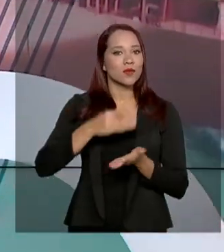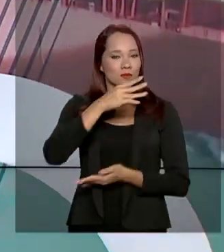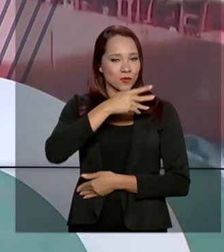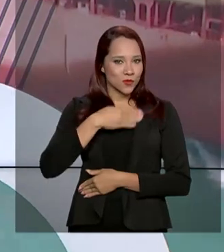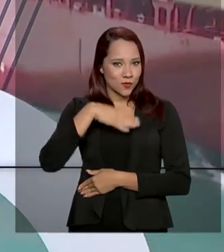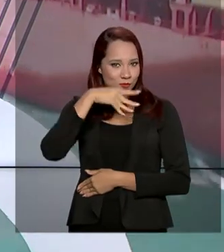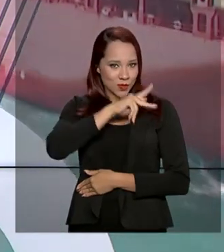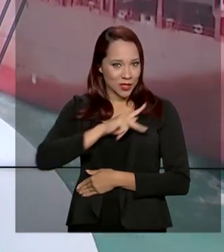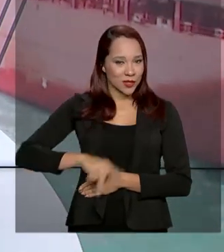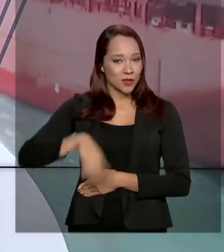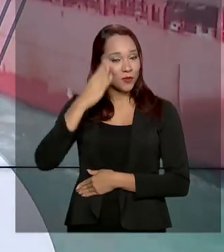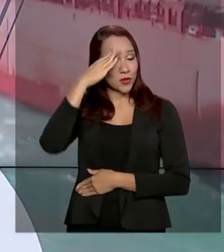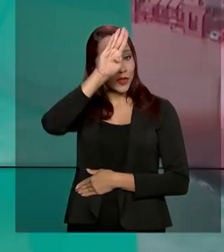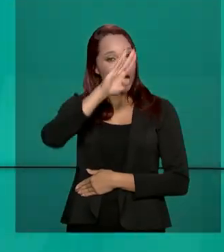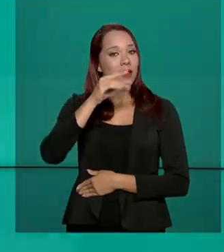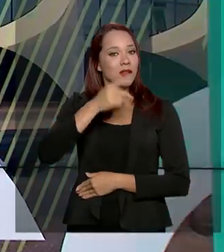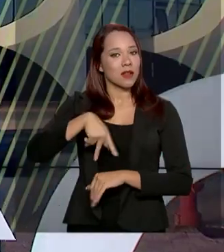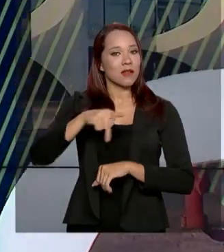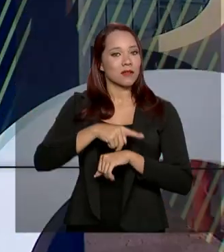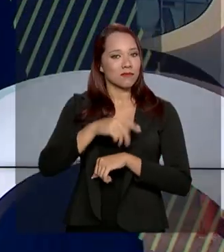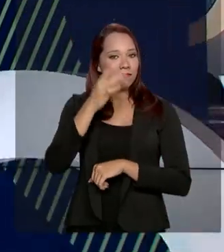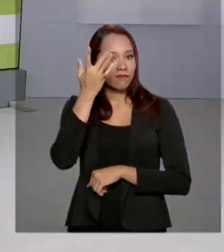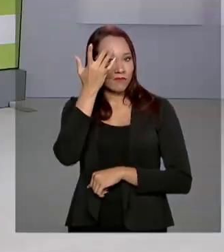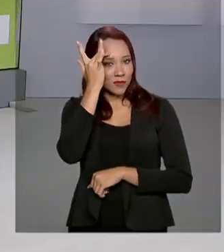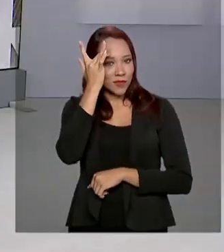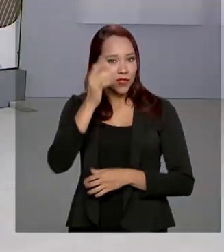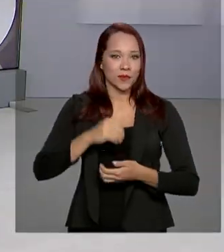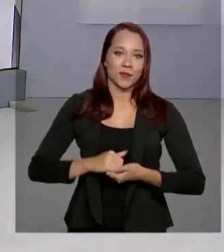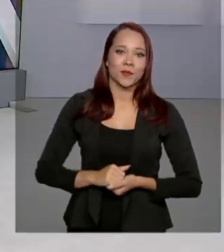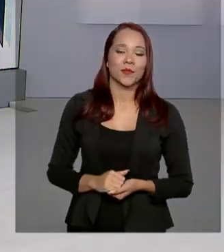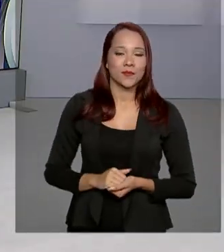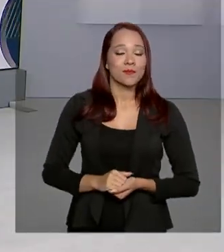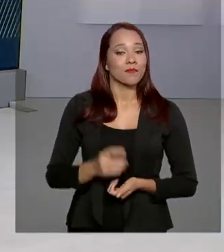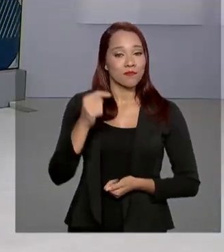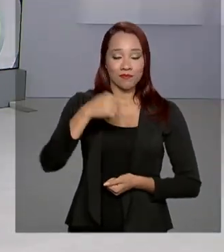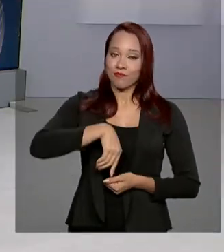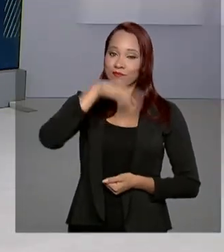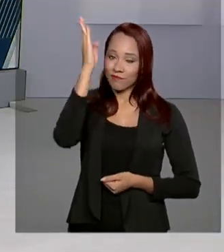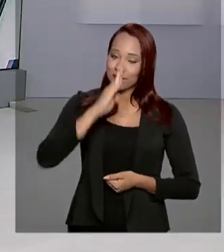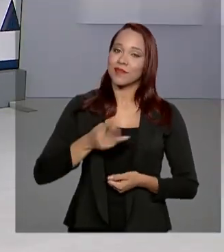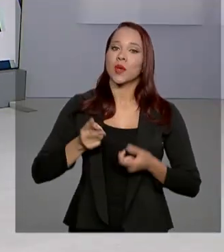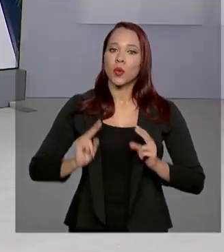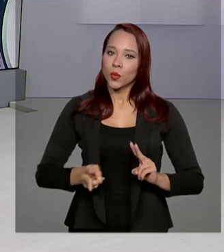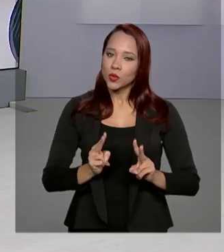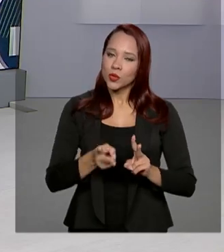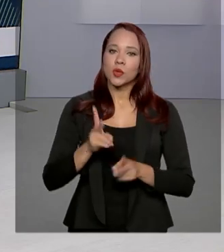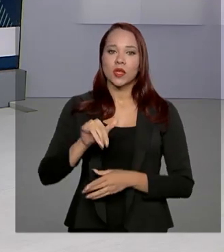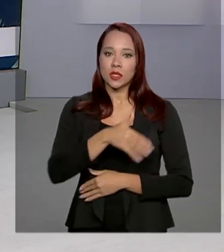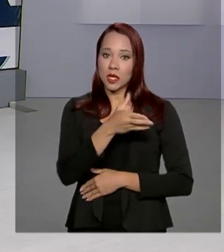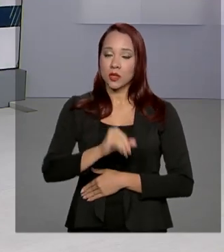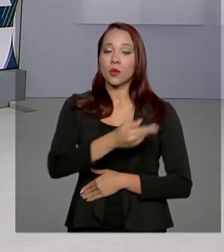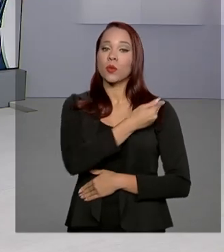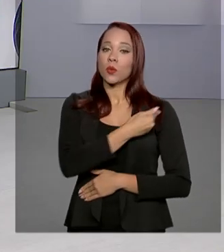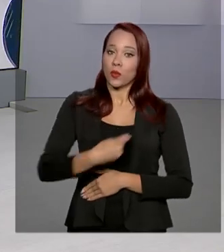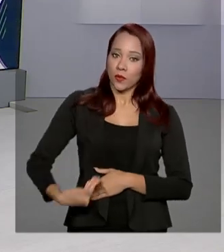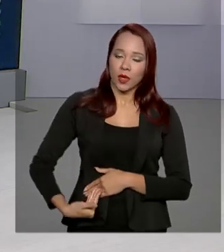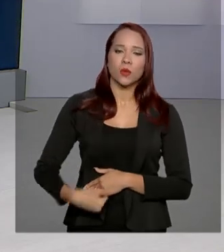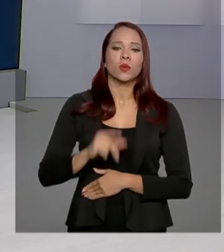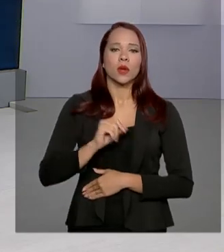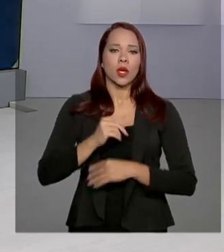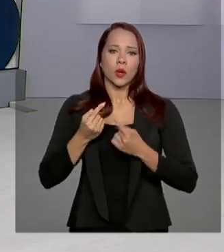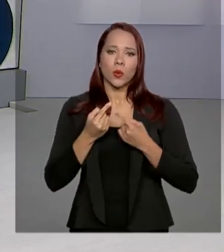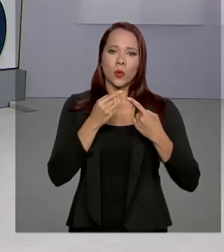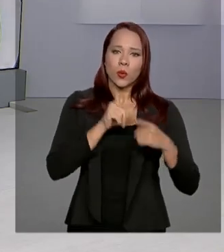Jair Bolsonaro na capital Nova Delhi. E aqui no Brasil continuam as ações do Governo Federal de